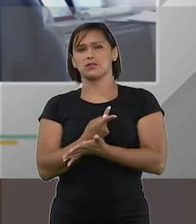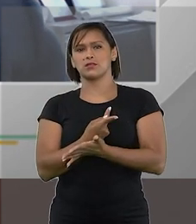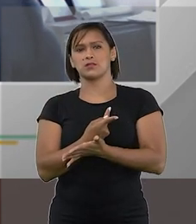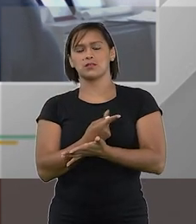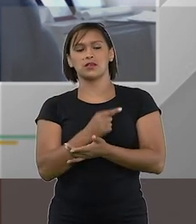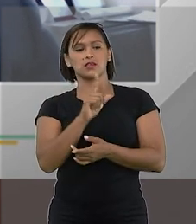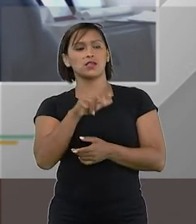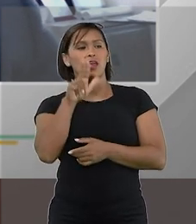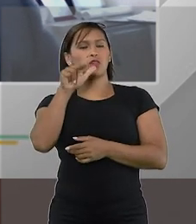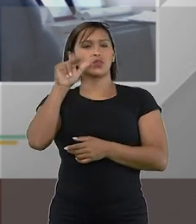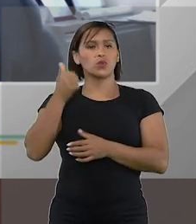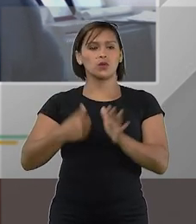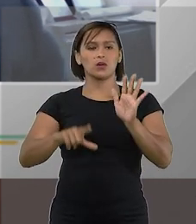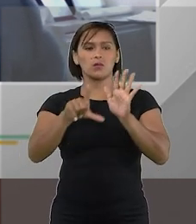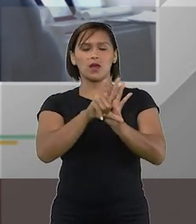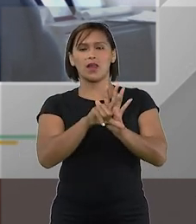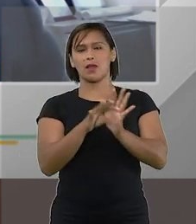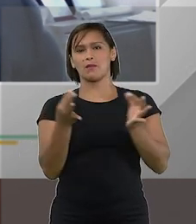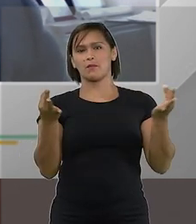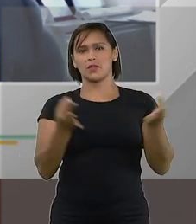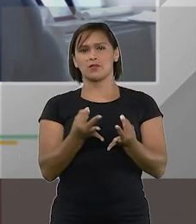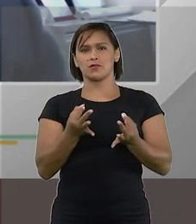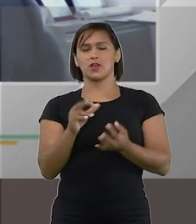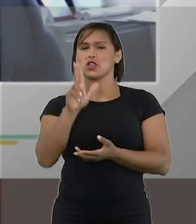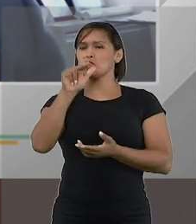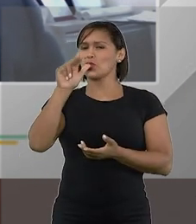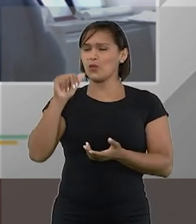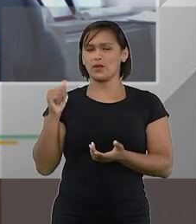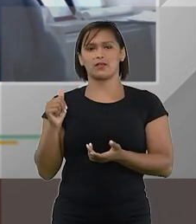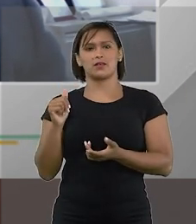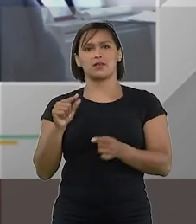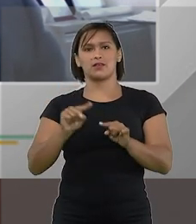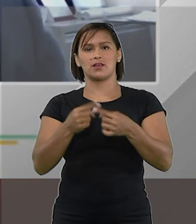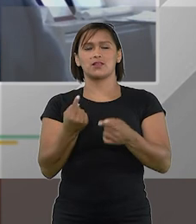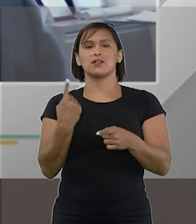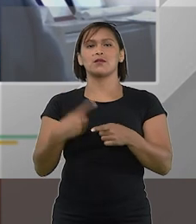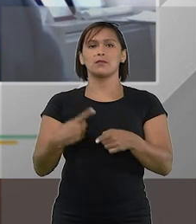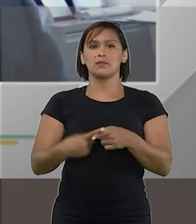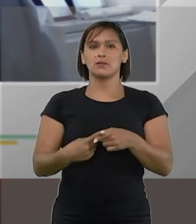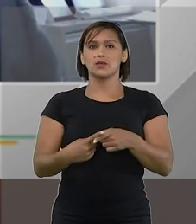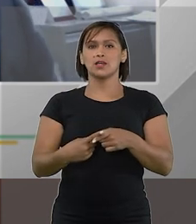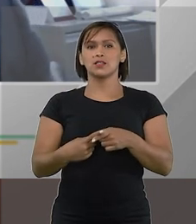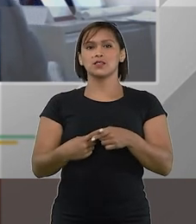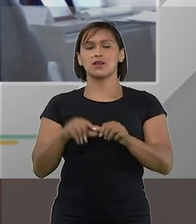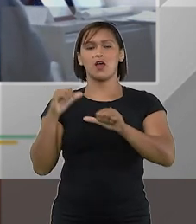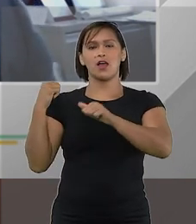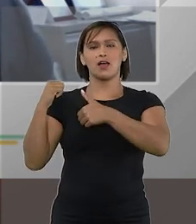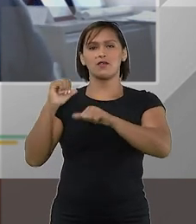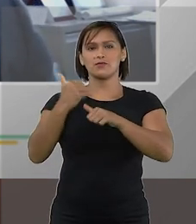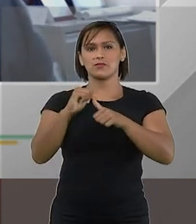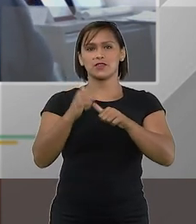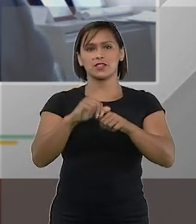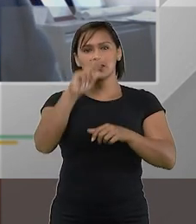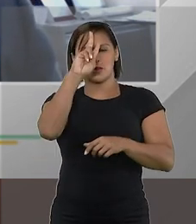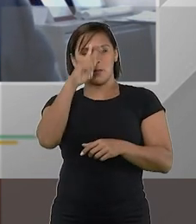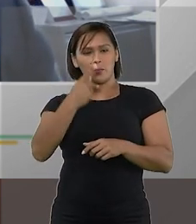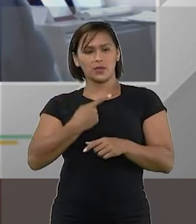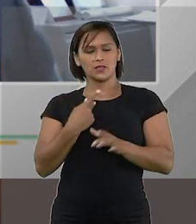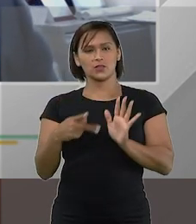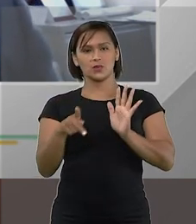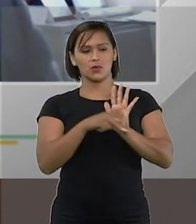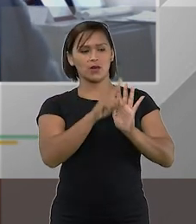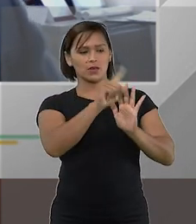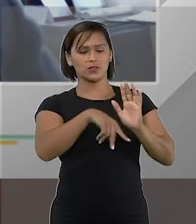é de que nunca existe uma lei perfeita nunca há até porque isso é uma avaliação pessoal de quem